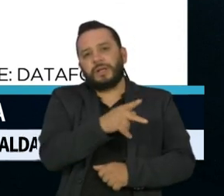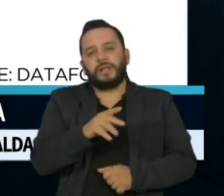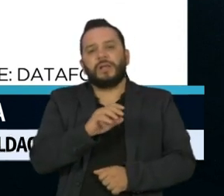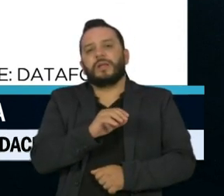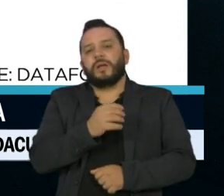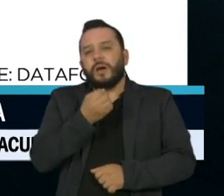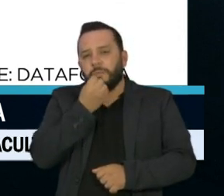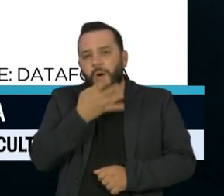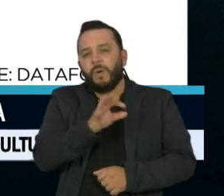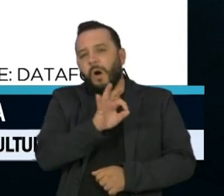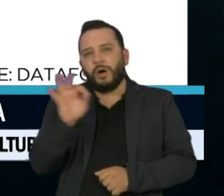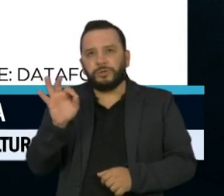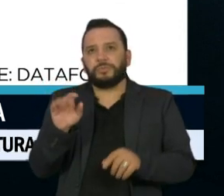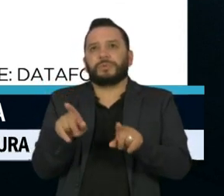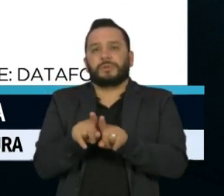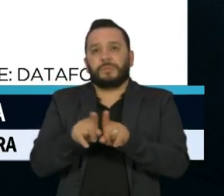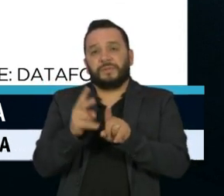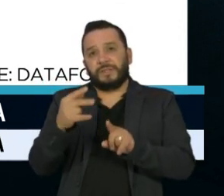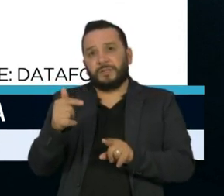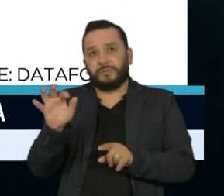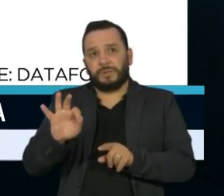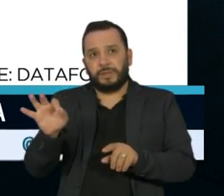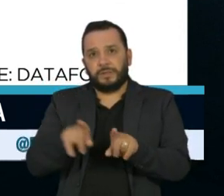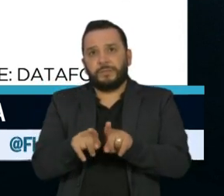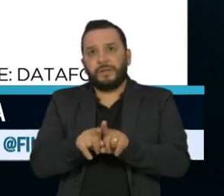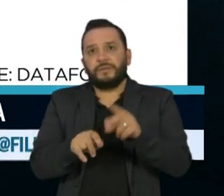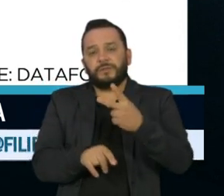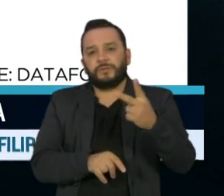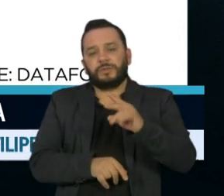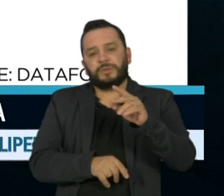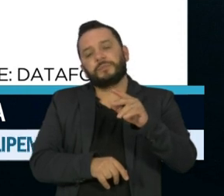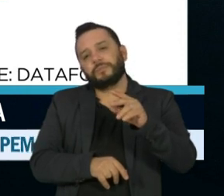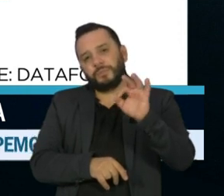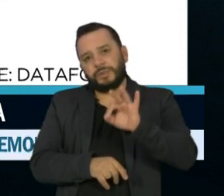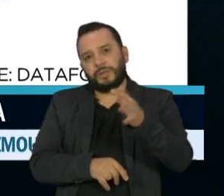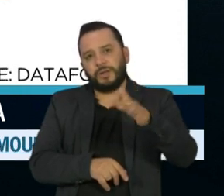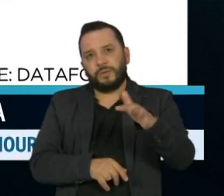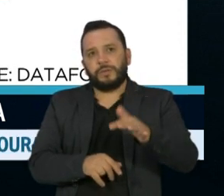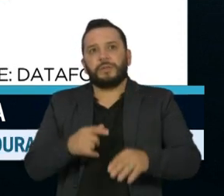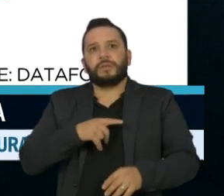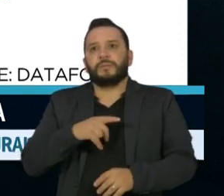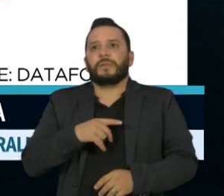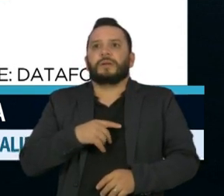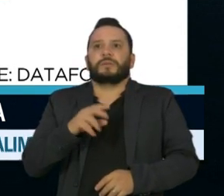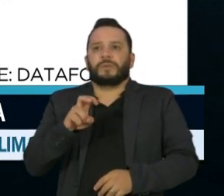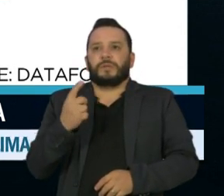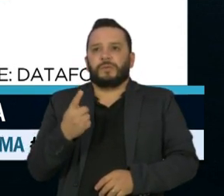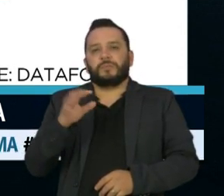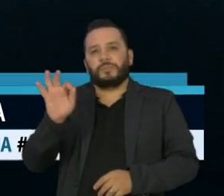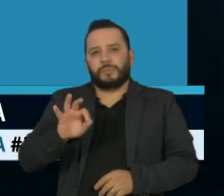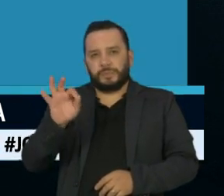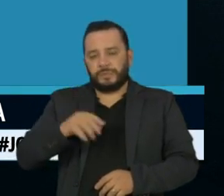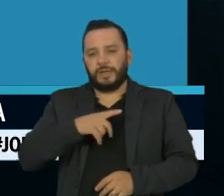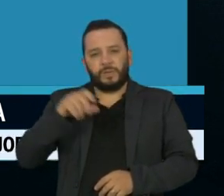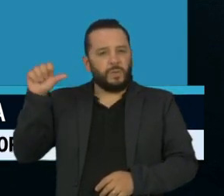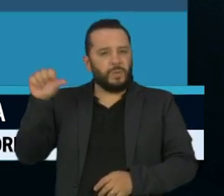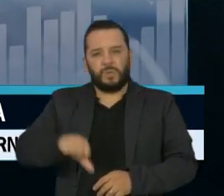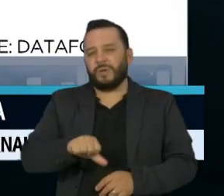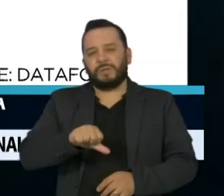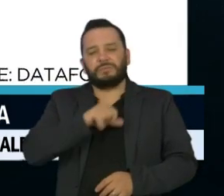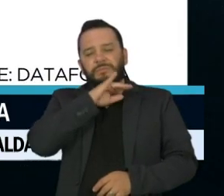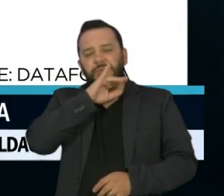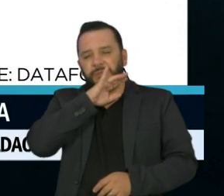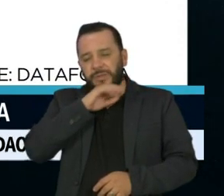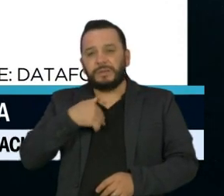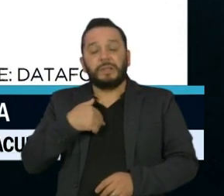22% regular, 51% ruim ou péssimo e 1% não soube dizer. O Datafolha